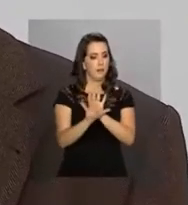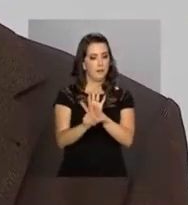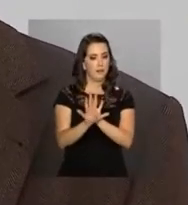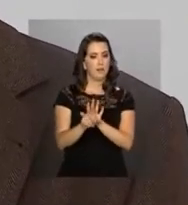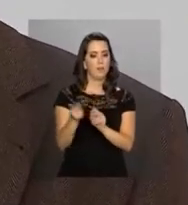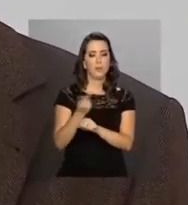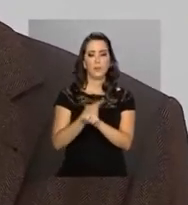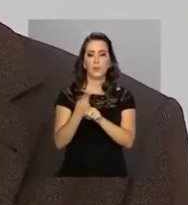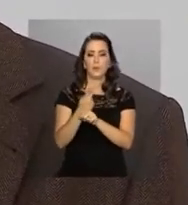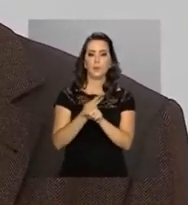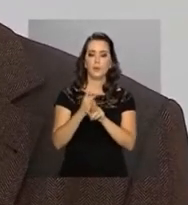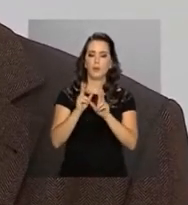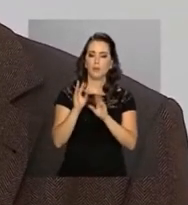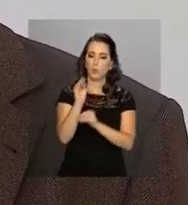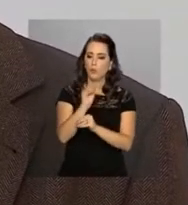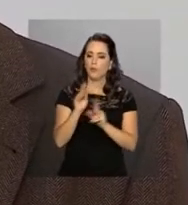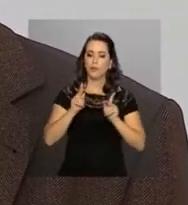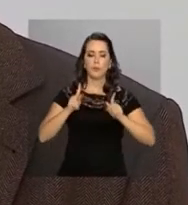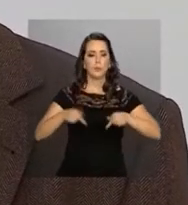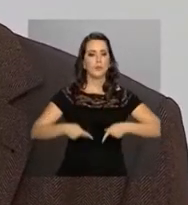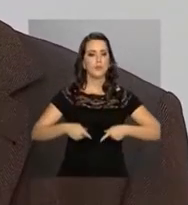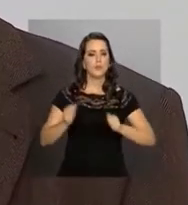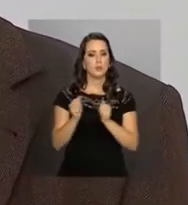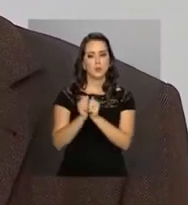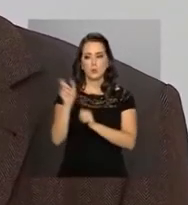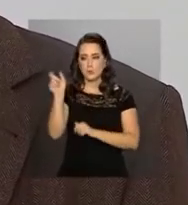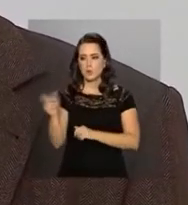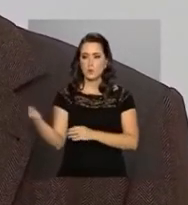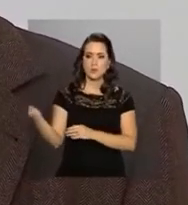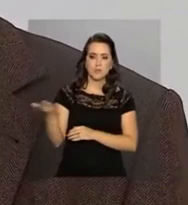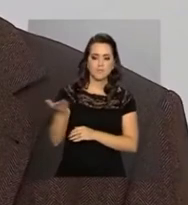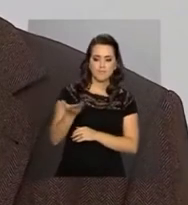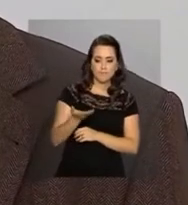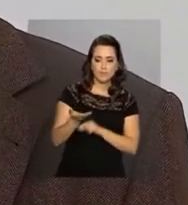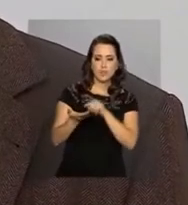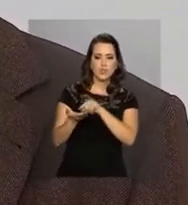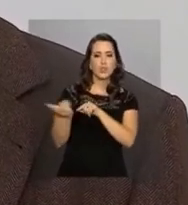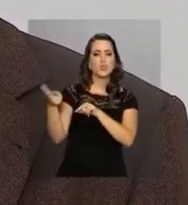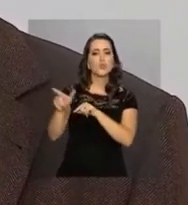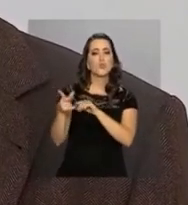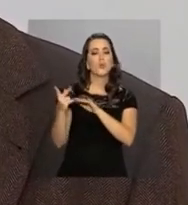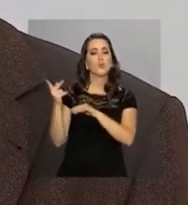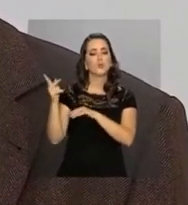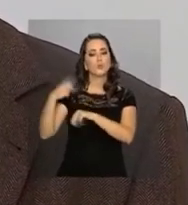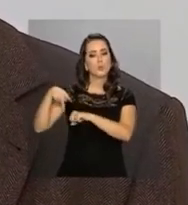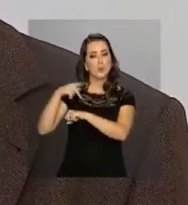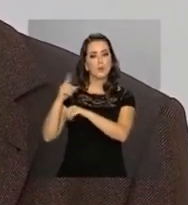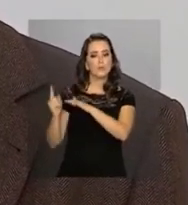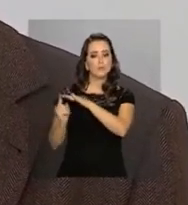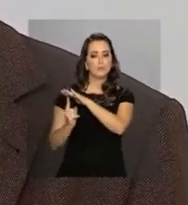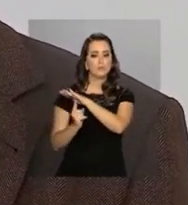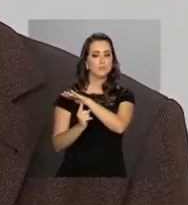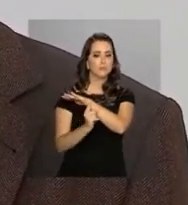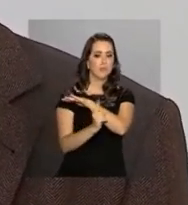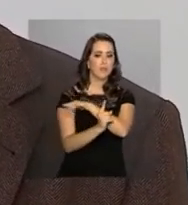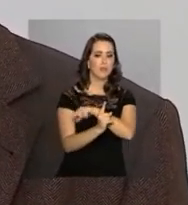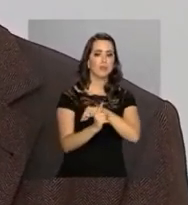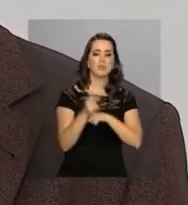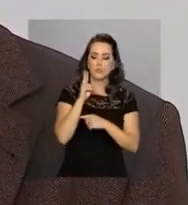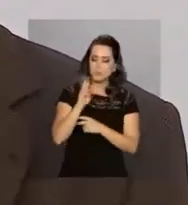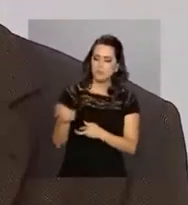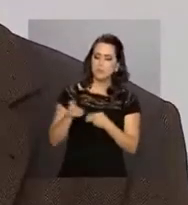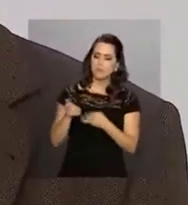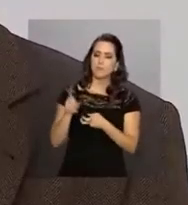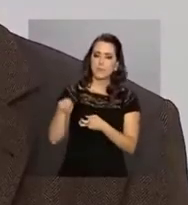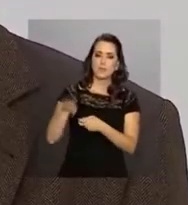que procura humanizar a relação do país com a migração. Como eu já falei anteriormente, a gente vê a contribuição que as pessoas têm